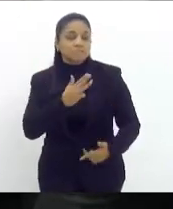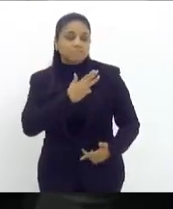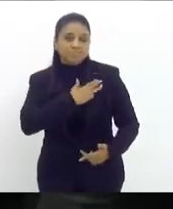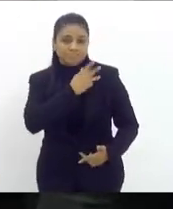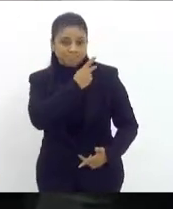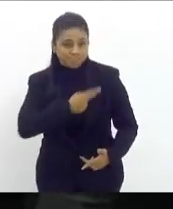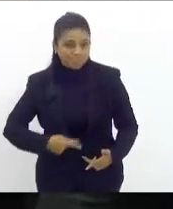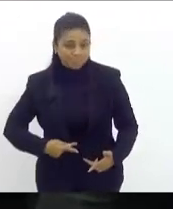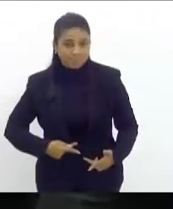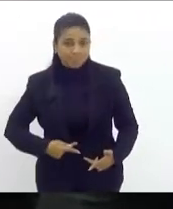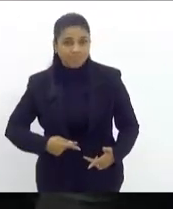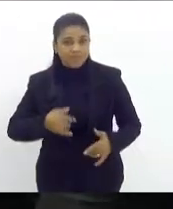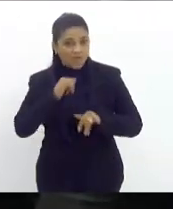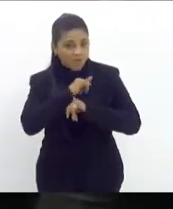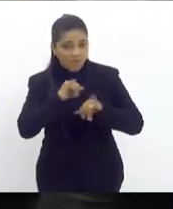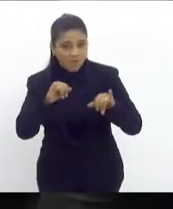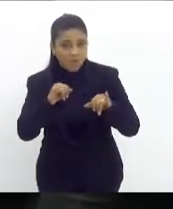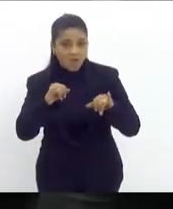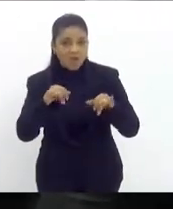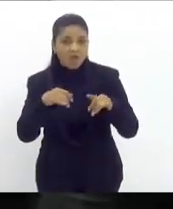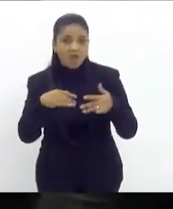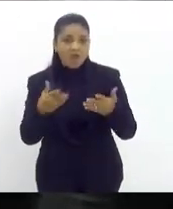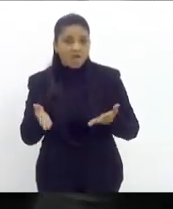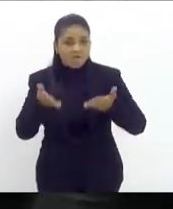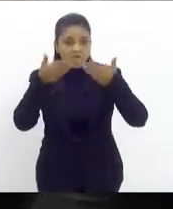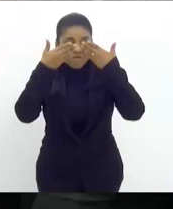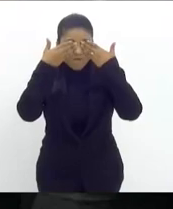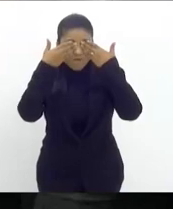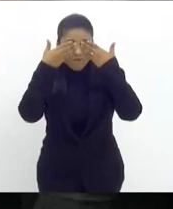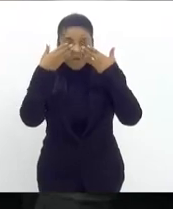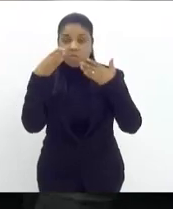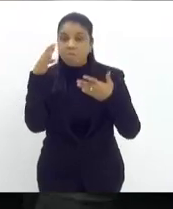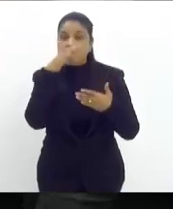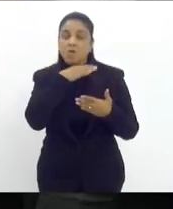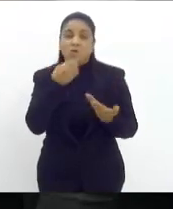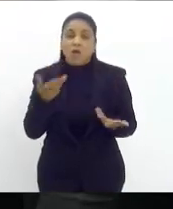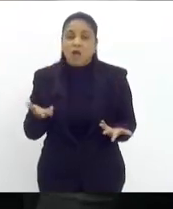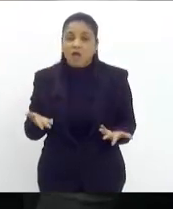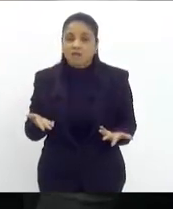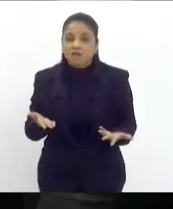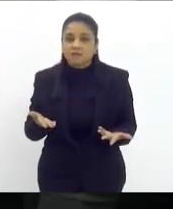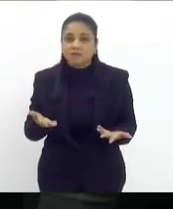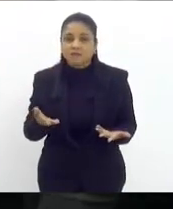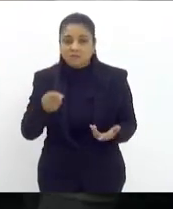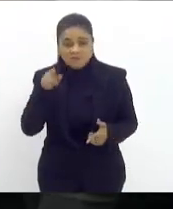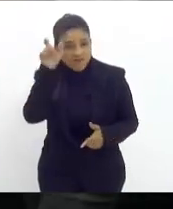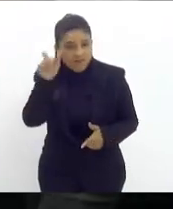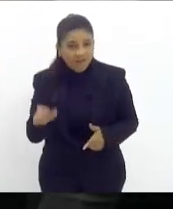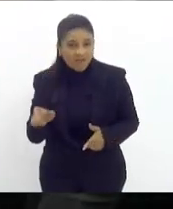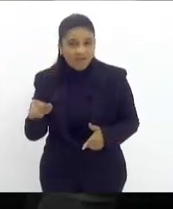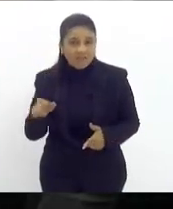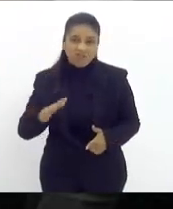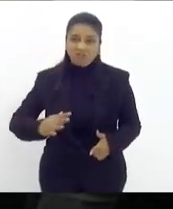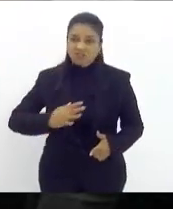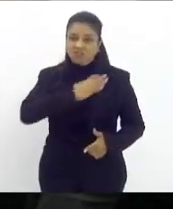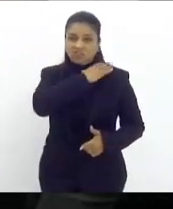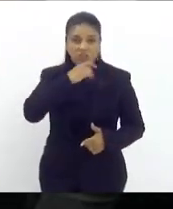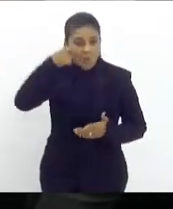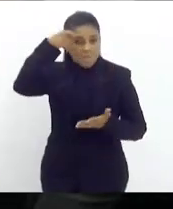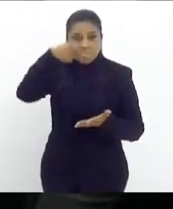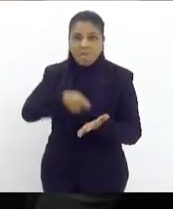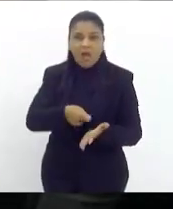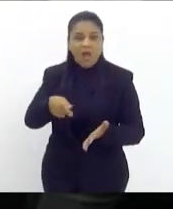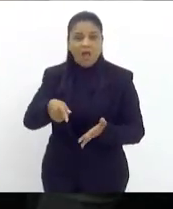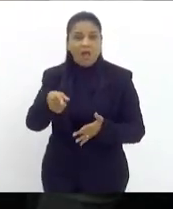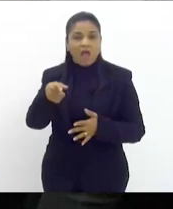fechar os olhos para a maldade que é feita pelo ditador venezuelano àquele povo que